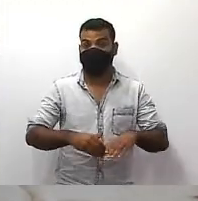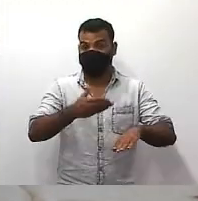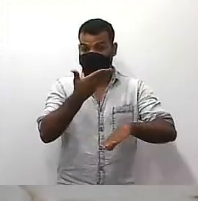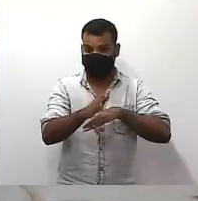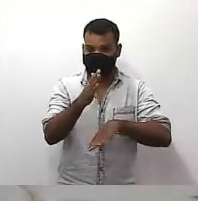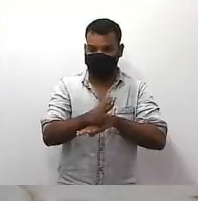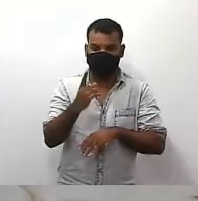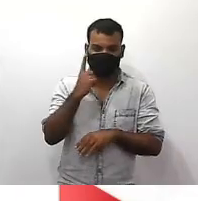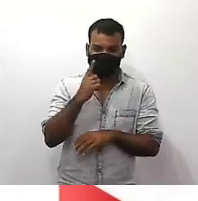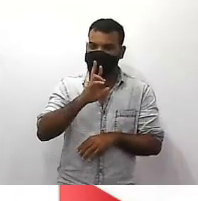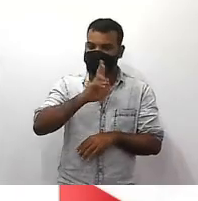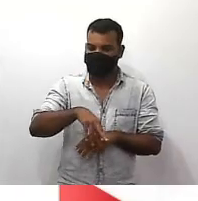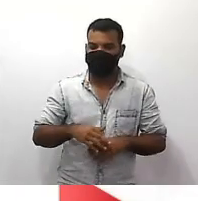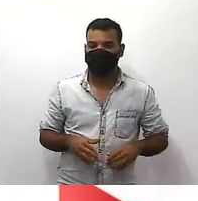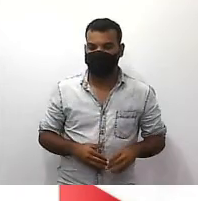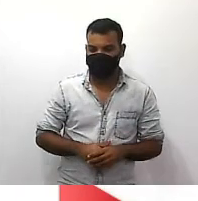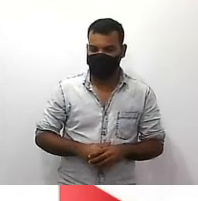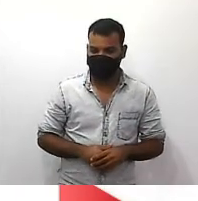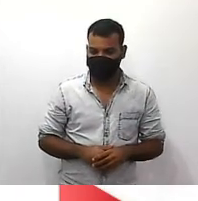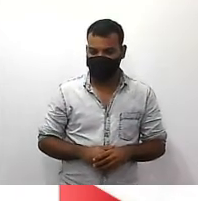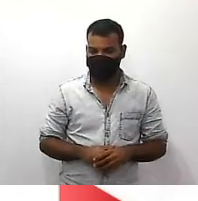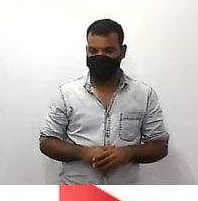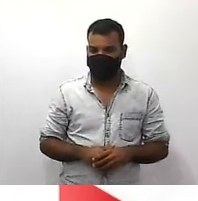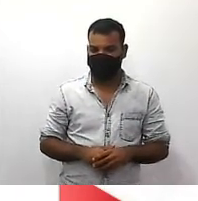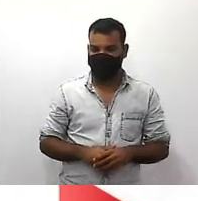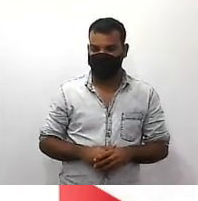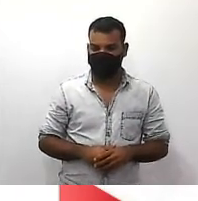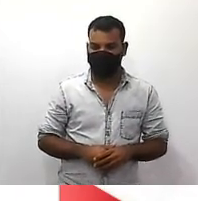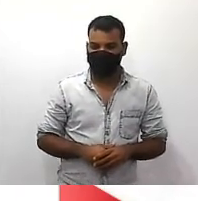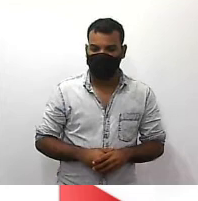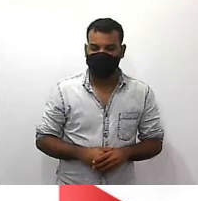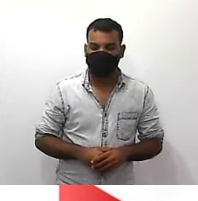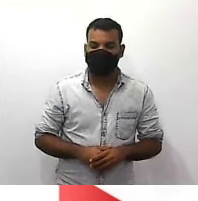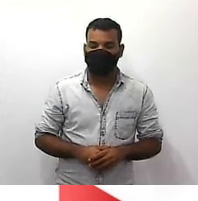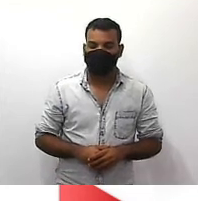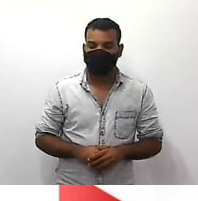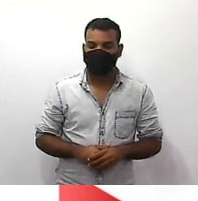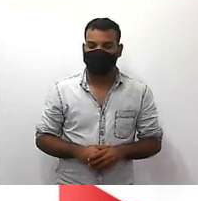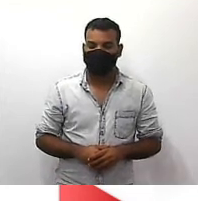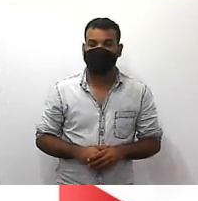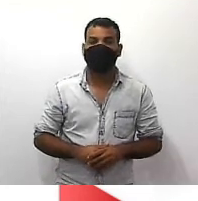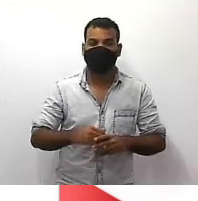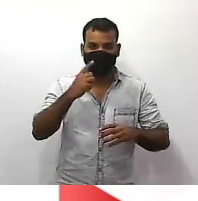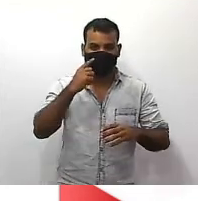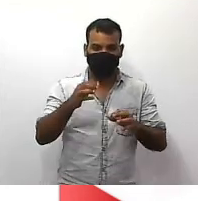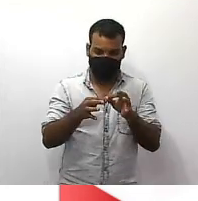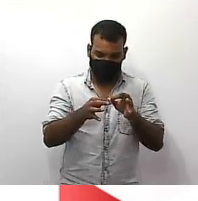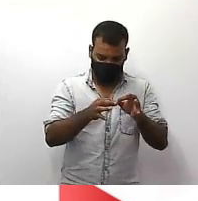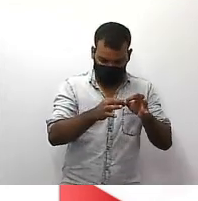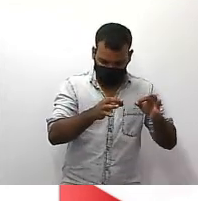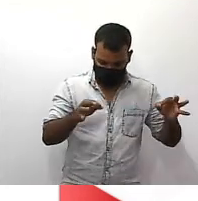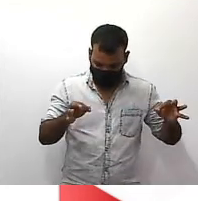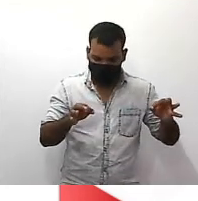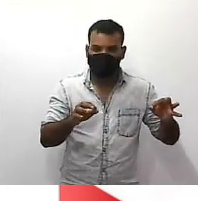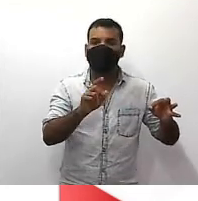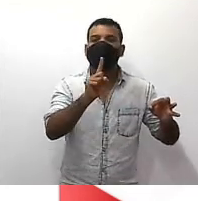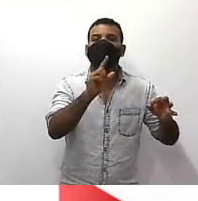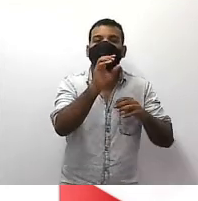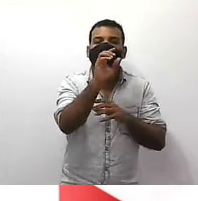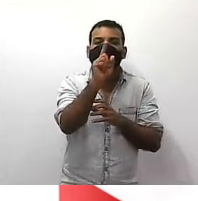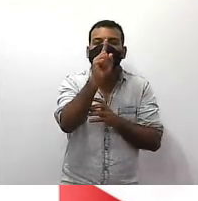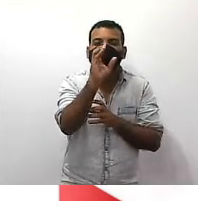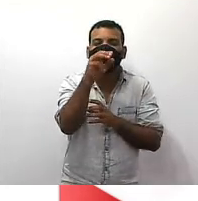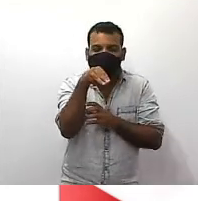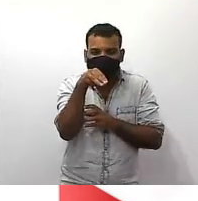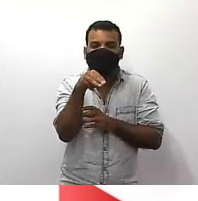prática tá bom bota a janta pra ele obrigado em um mapa cada um centímetro equivale a cinco e um quarto